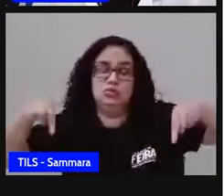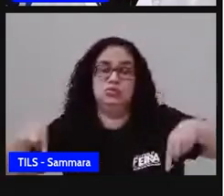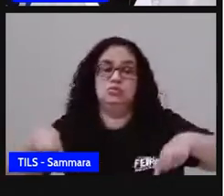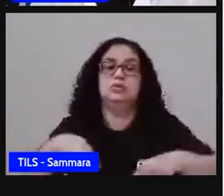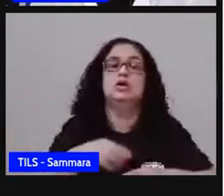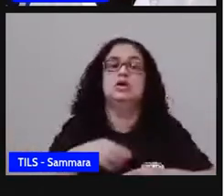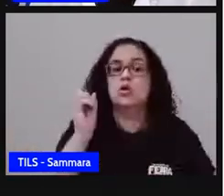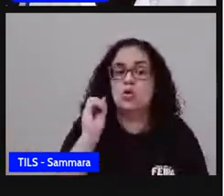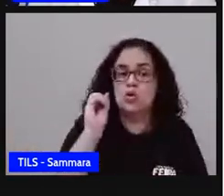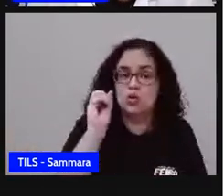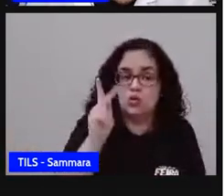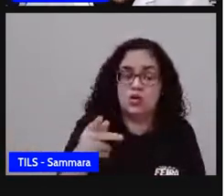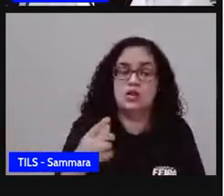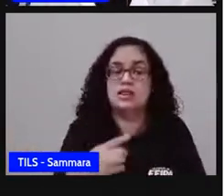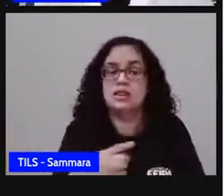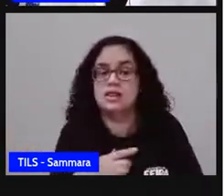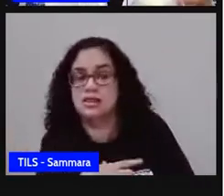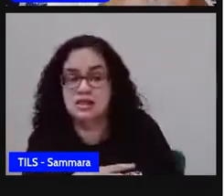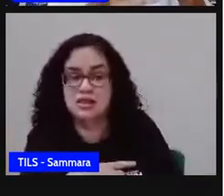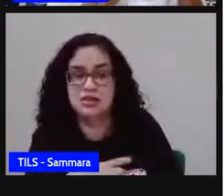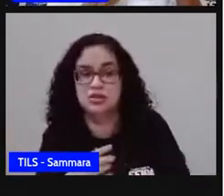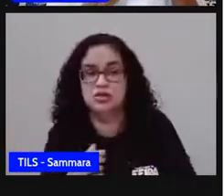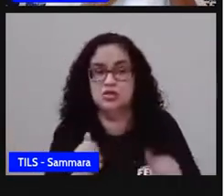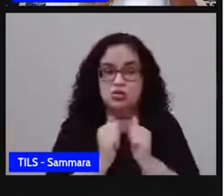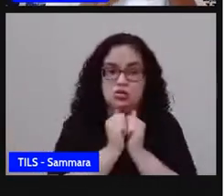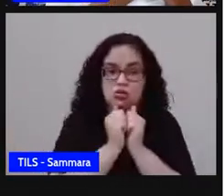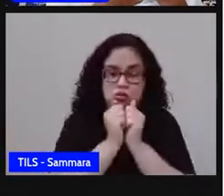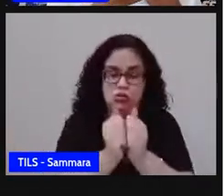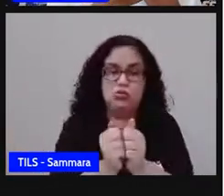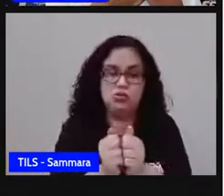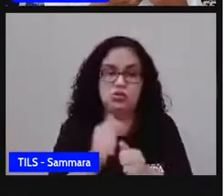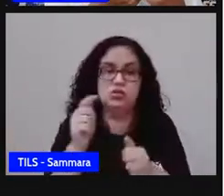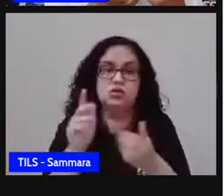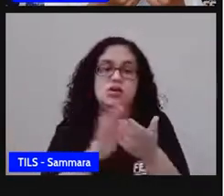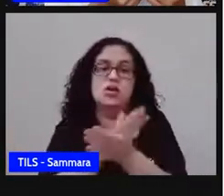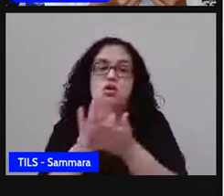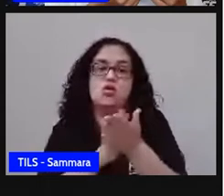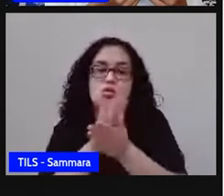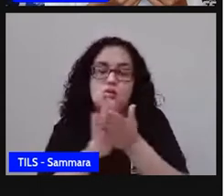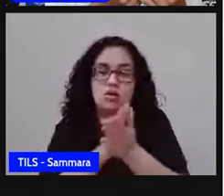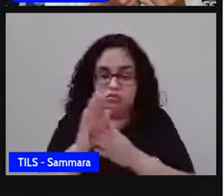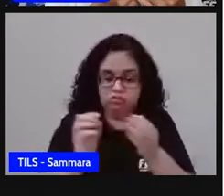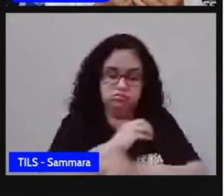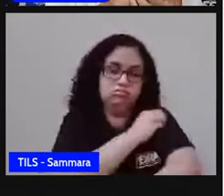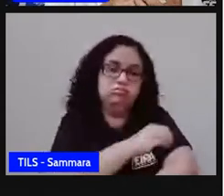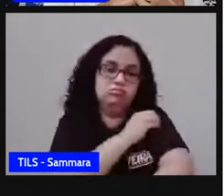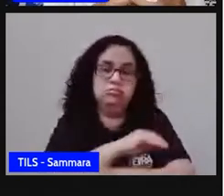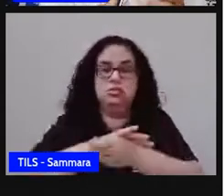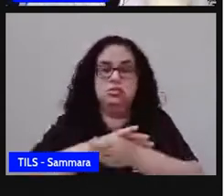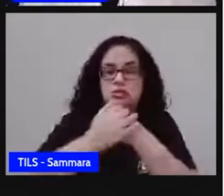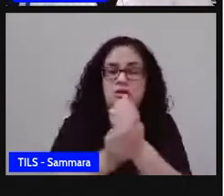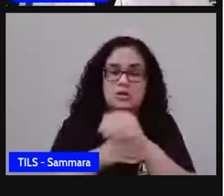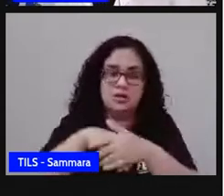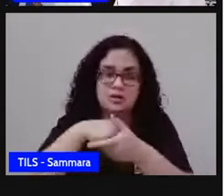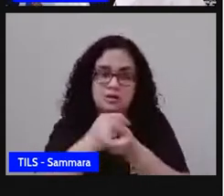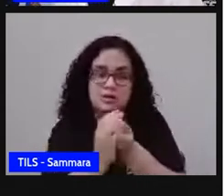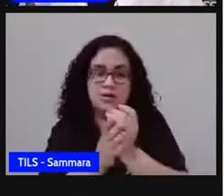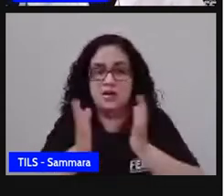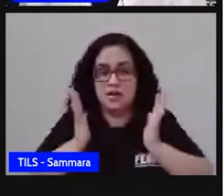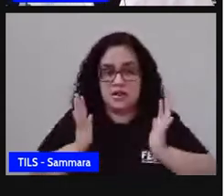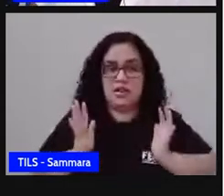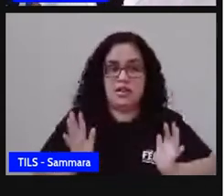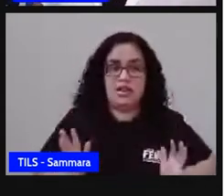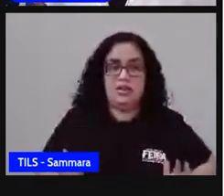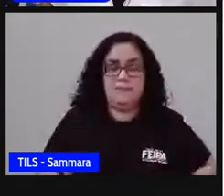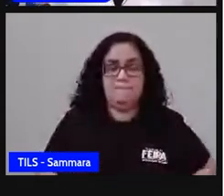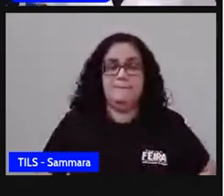tá bom? Mas eu tenho aqui em minha companhia o álcool gel para ir higienizando as minhas mãos, tá? O